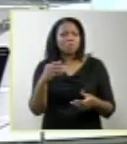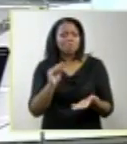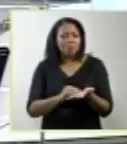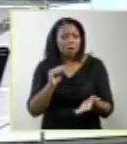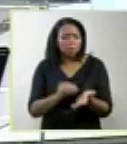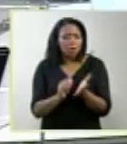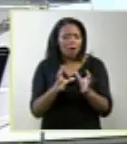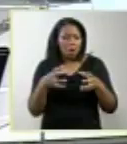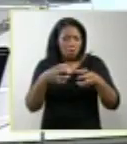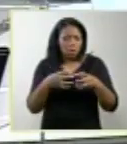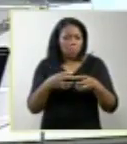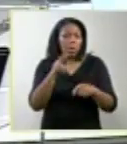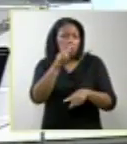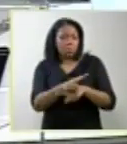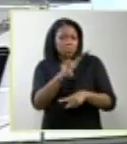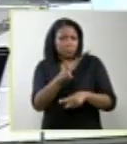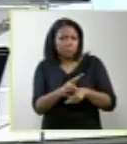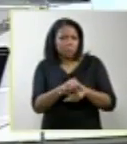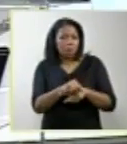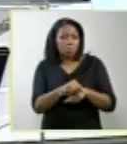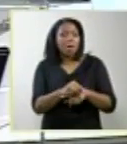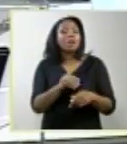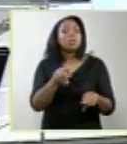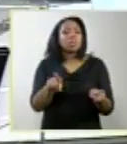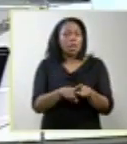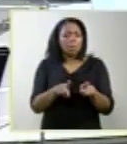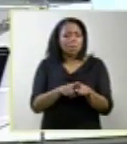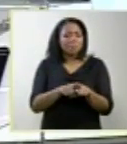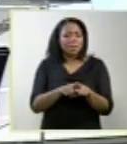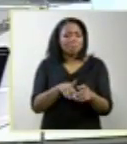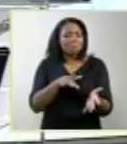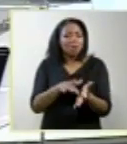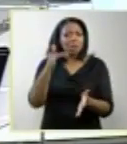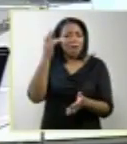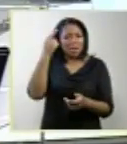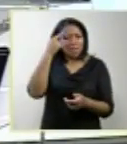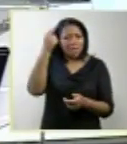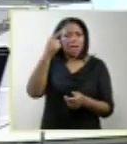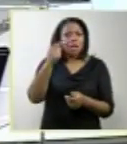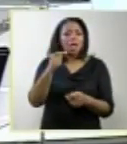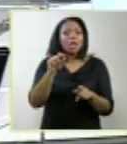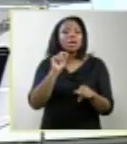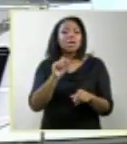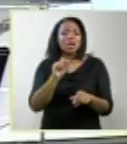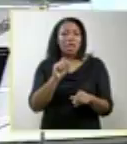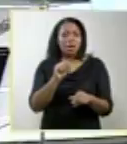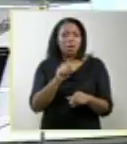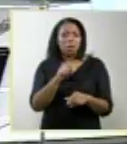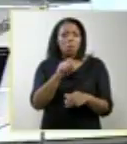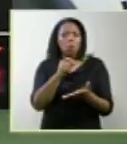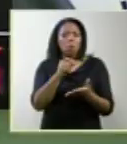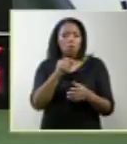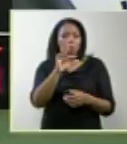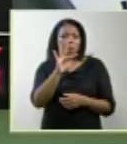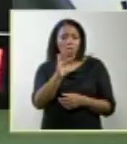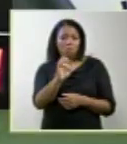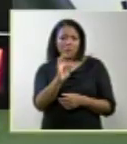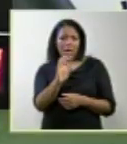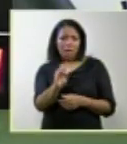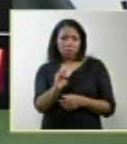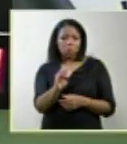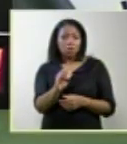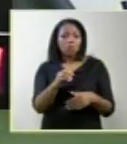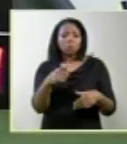inicialmente para proteção, nós podemos ter a falsa ideia de que o feto está completamente formado no primeiro trimestre de gestação,